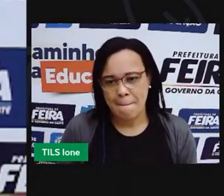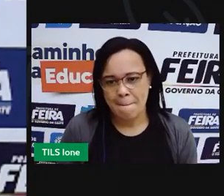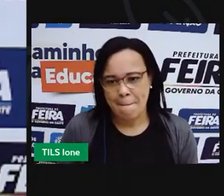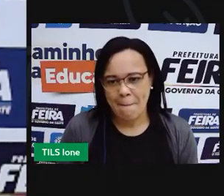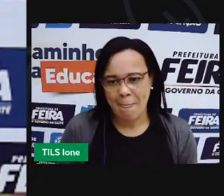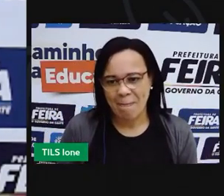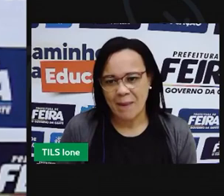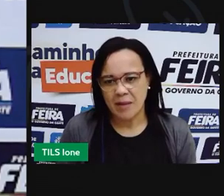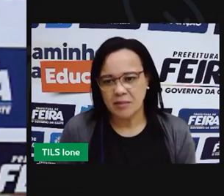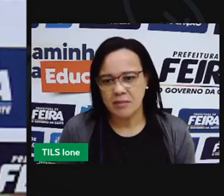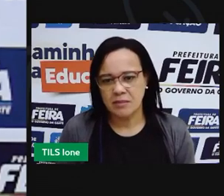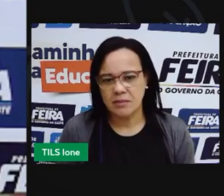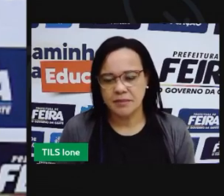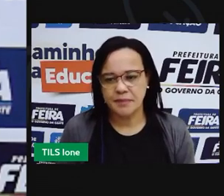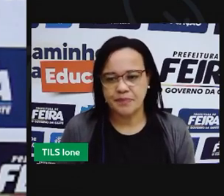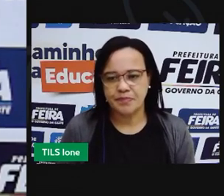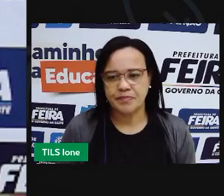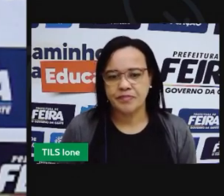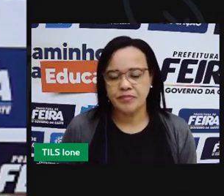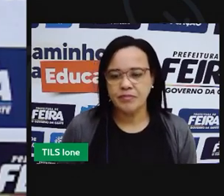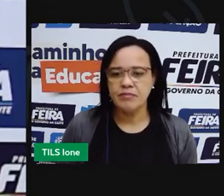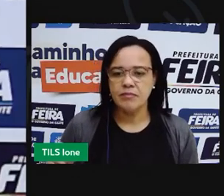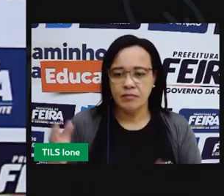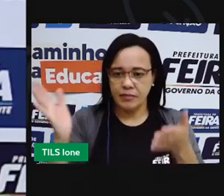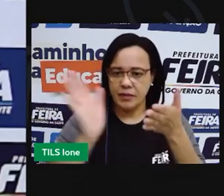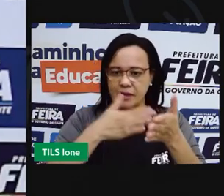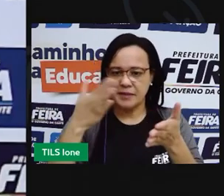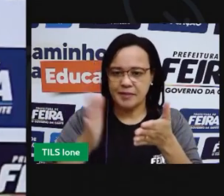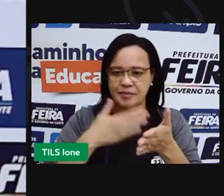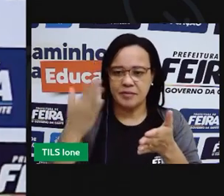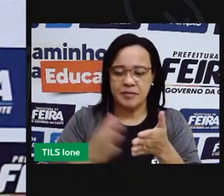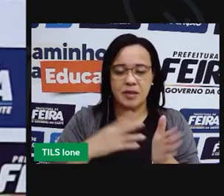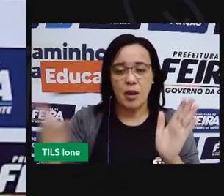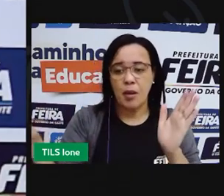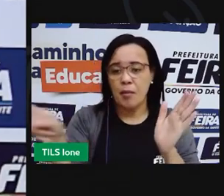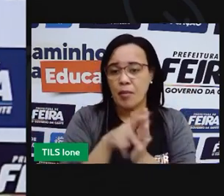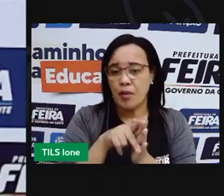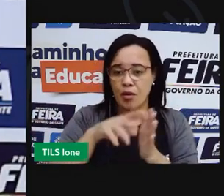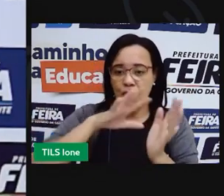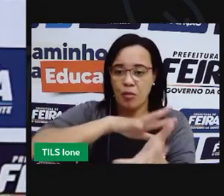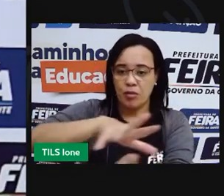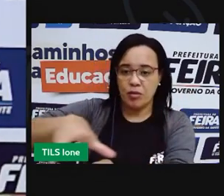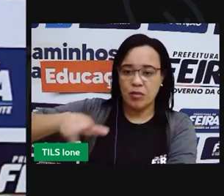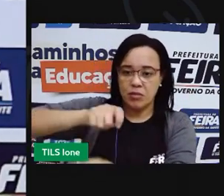É um manual de etiqueta sustantável.